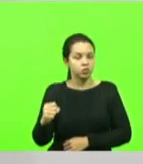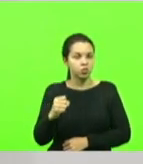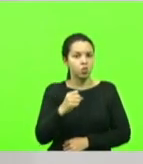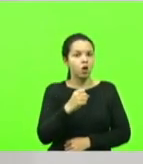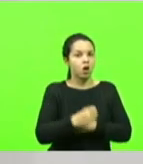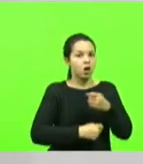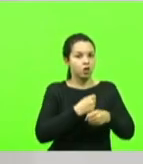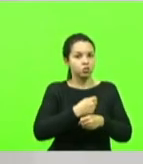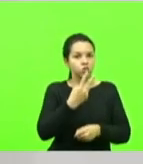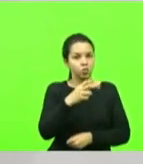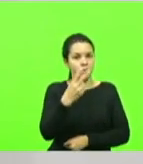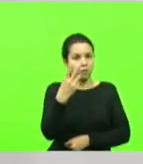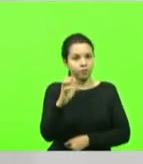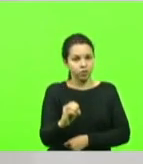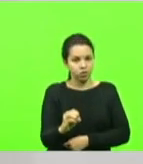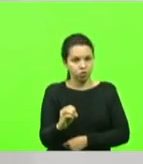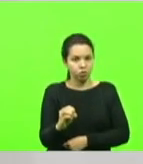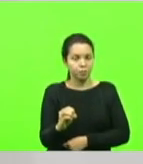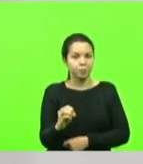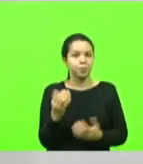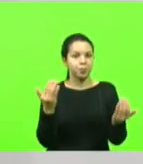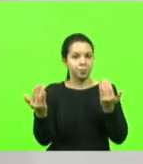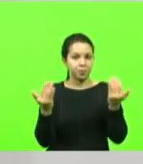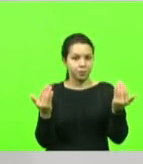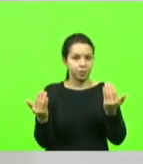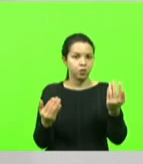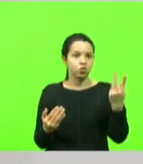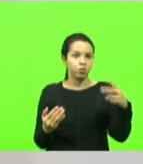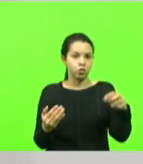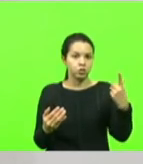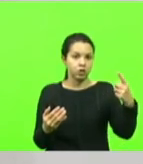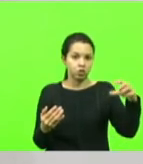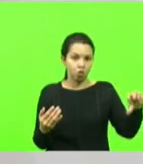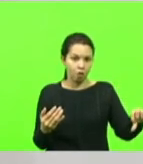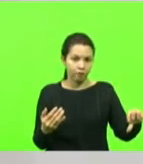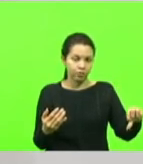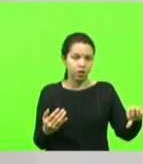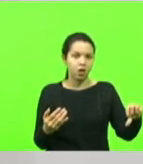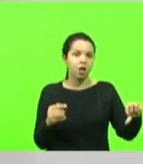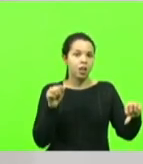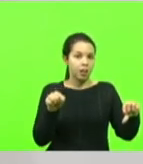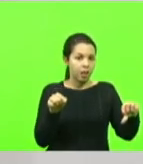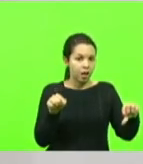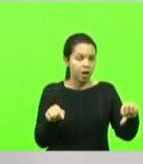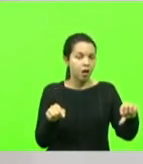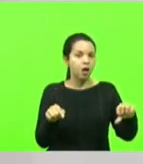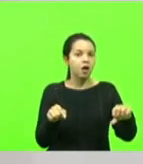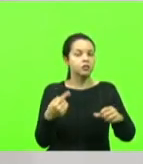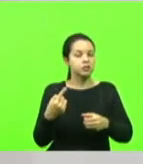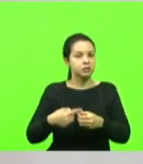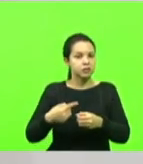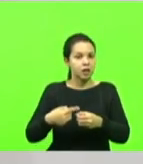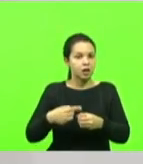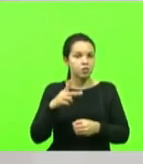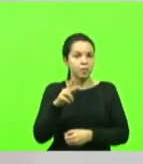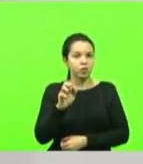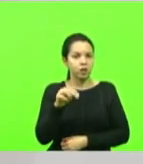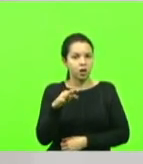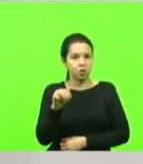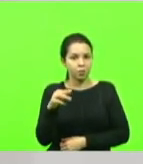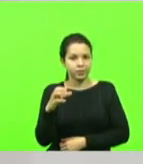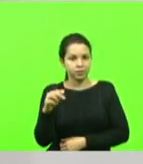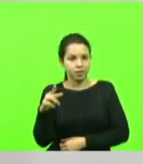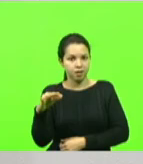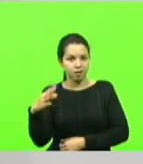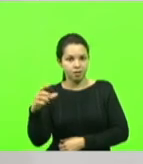a 2019, Balneário Pissarras, em homicídio, teve uma redução de